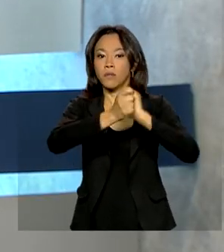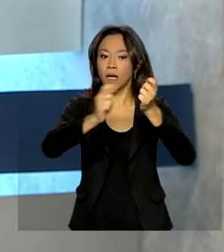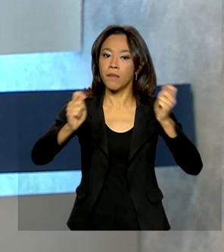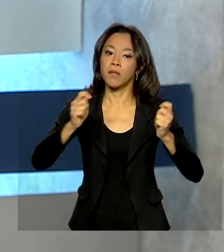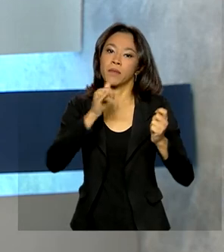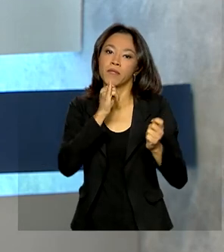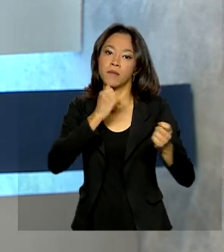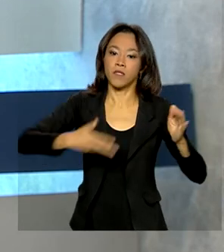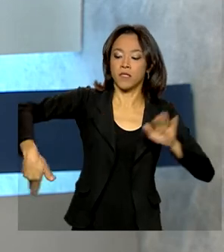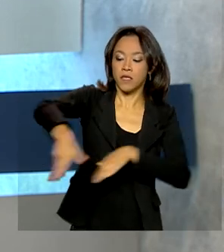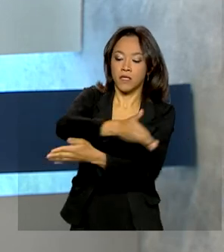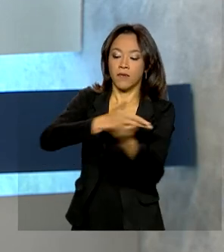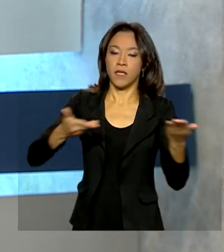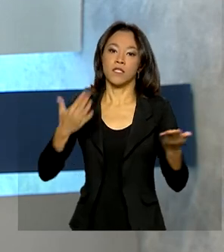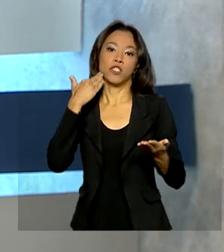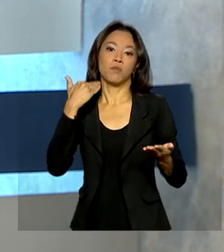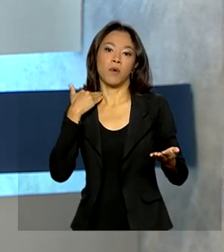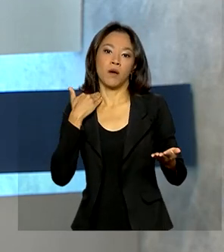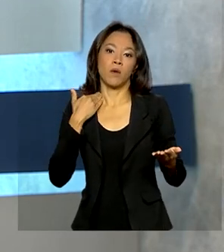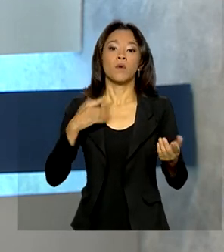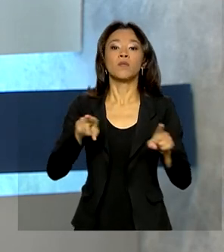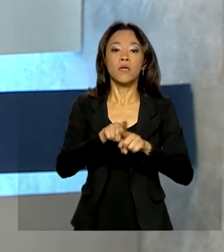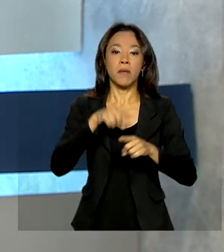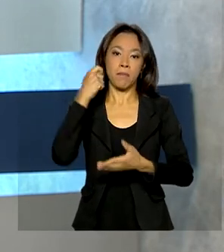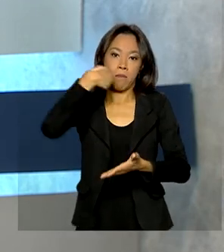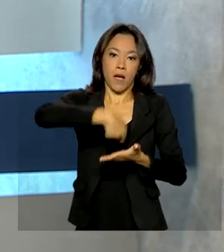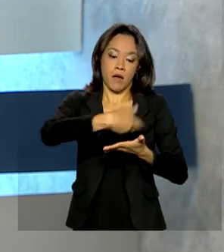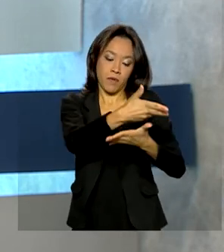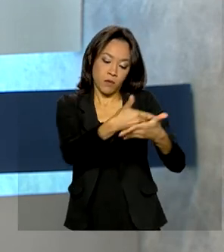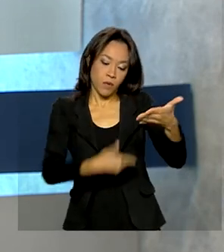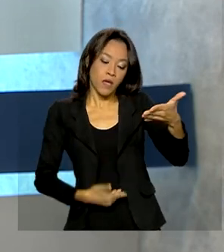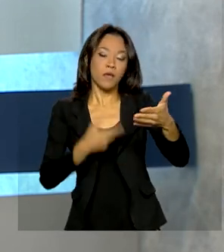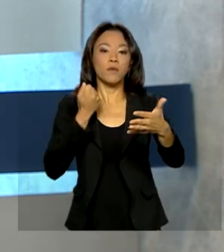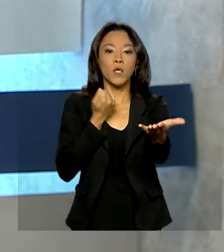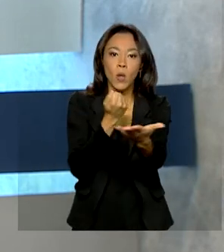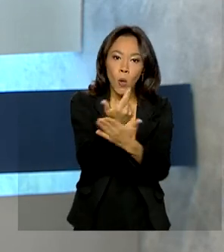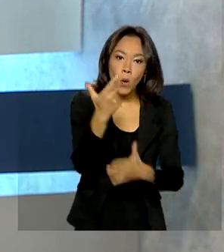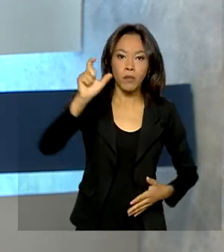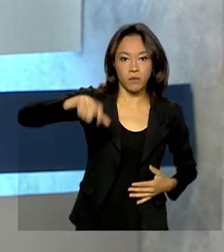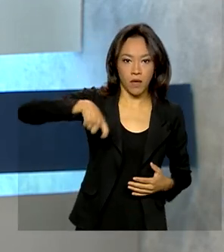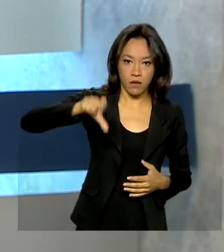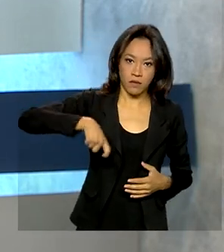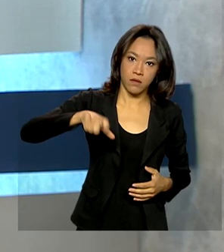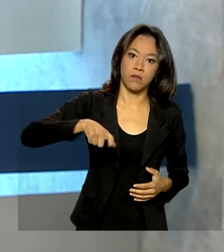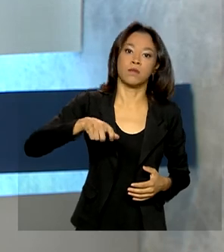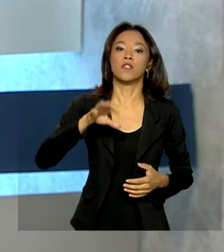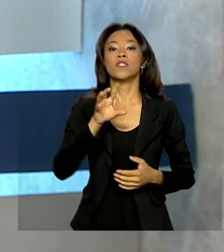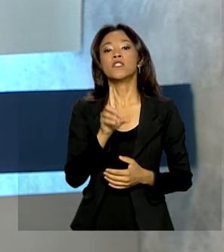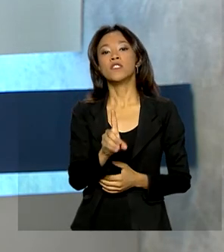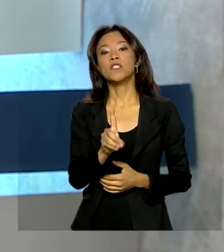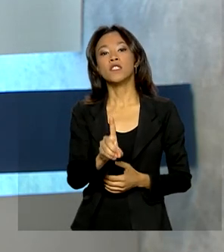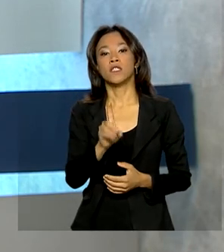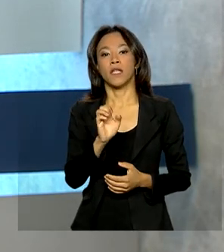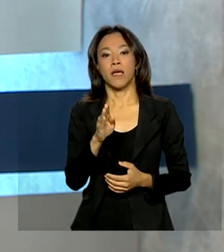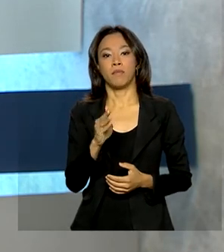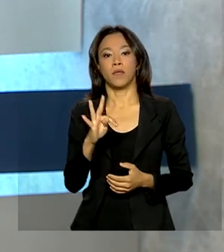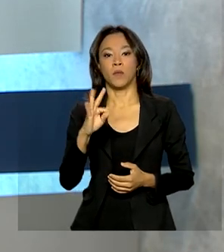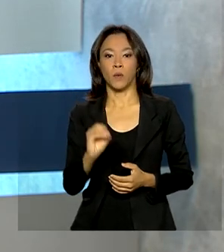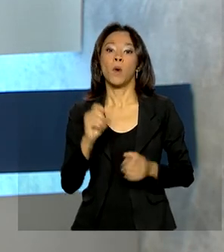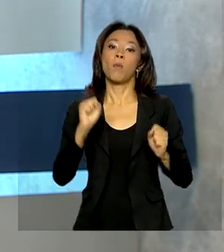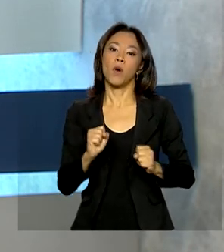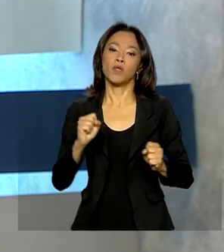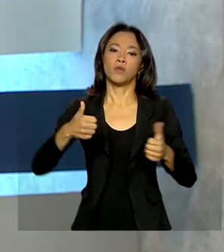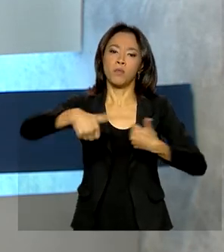como transferência entre bancos, pagamentos de boletos e compras com cartões de débito. O cliente poderá alterar os limites das